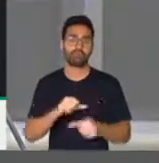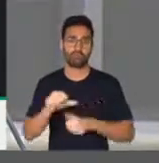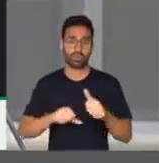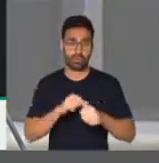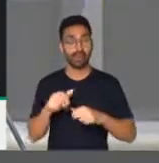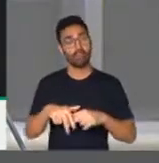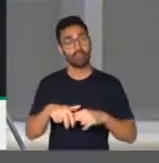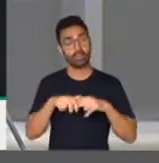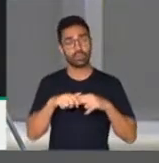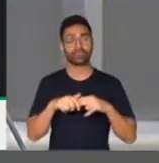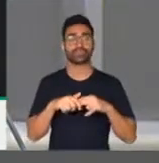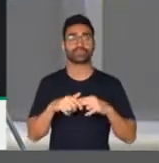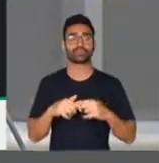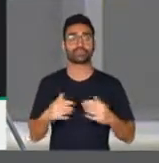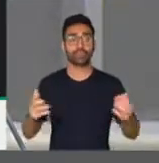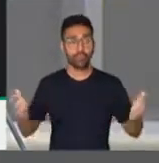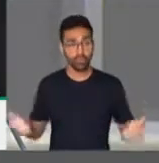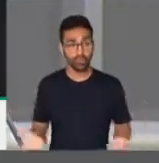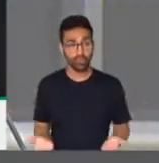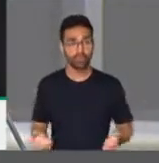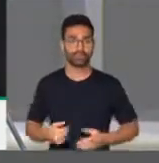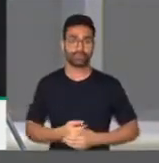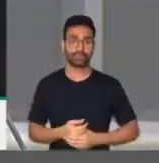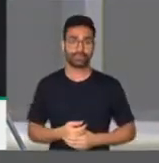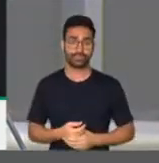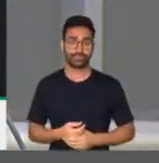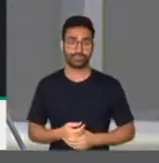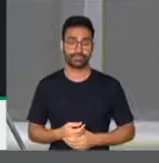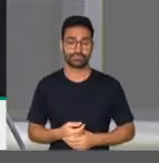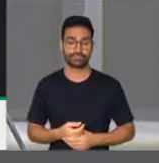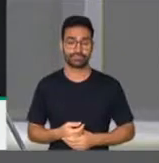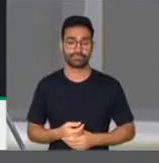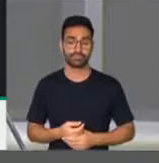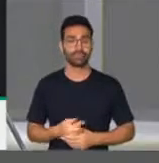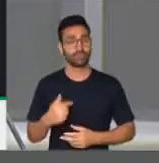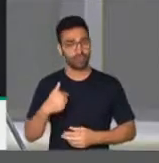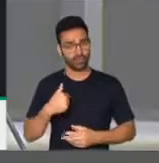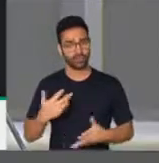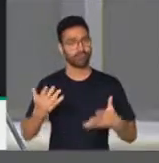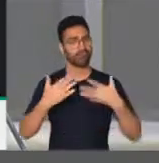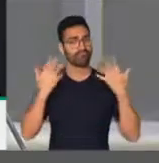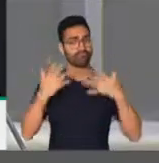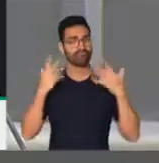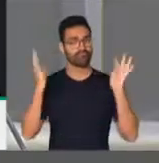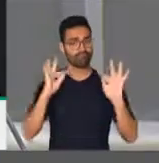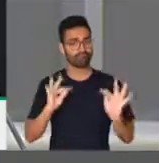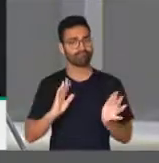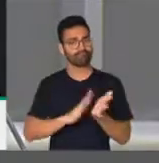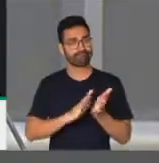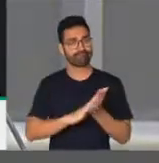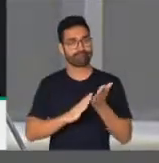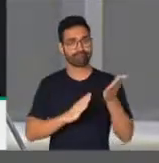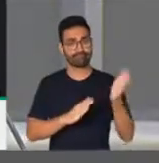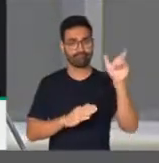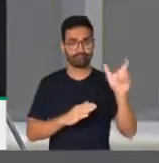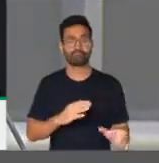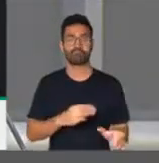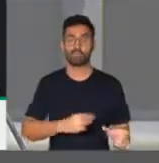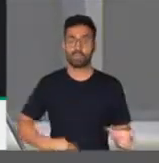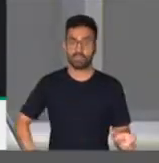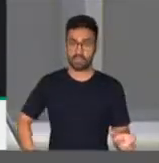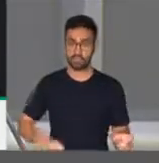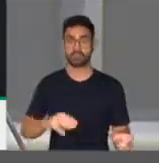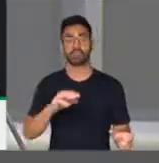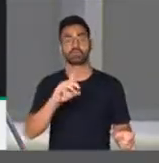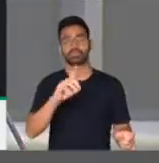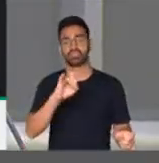Portanto, eu quero hoje aqui registrar o meu contentamento com a decisão do ministro Toffoli. A